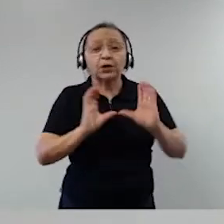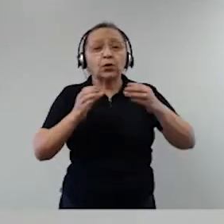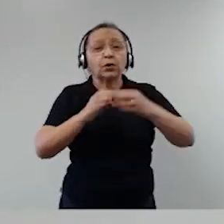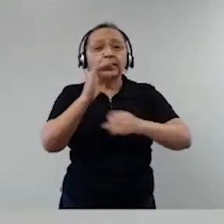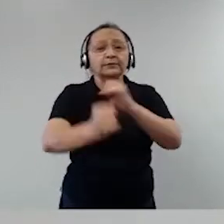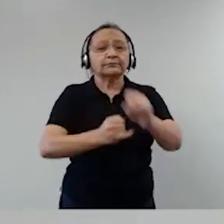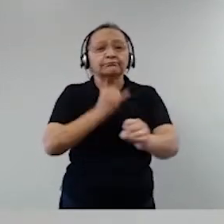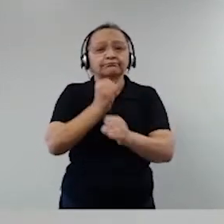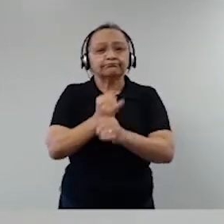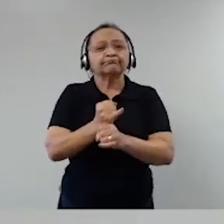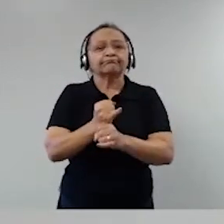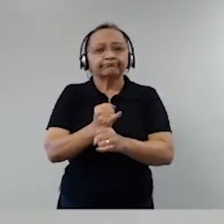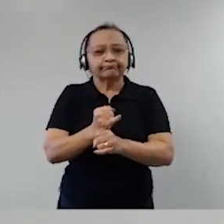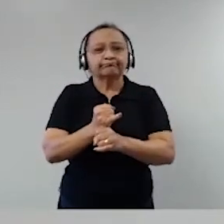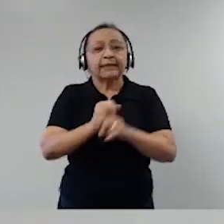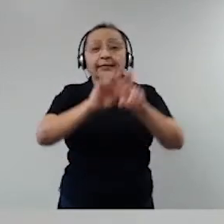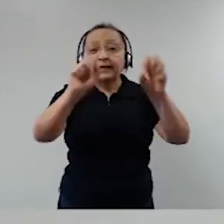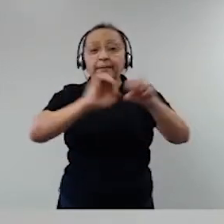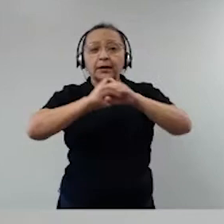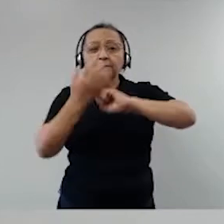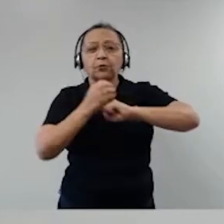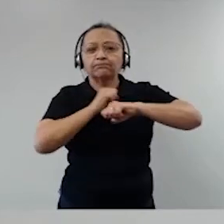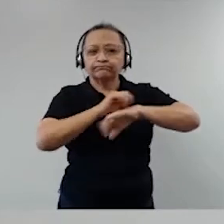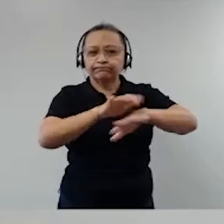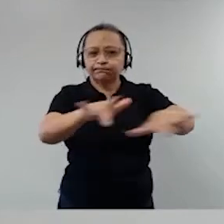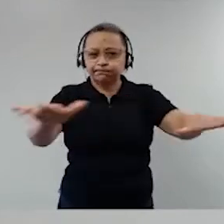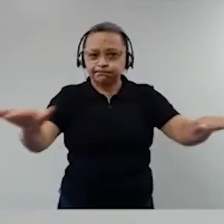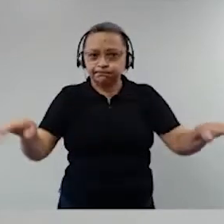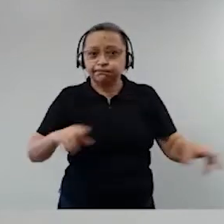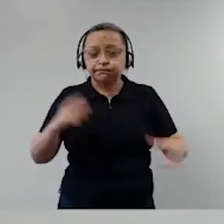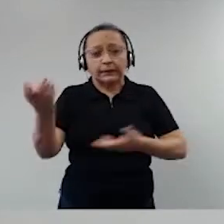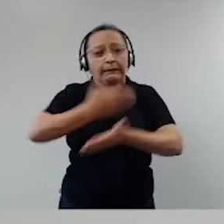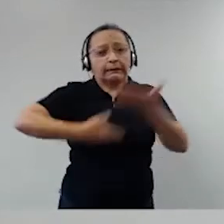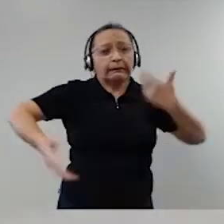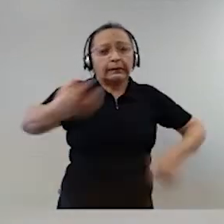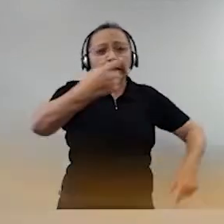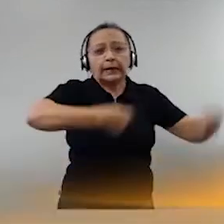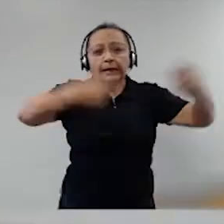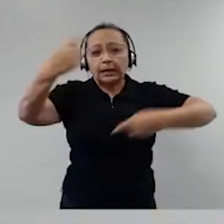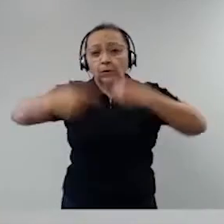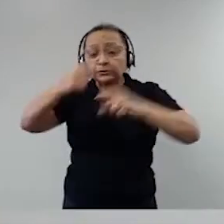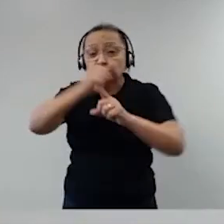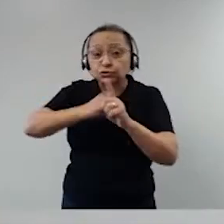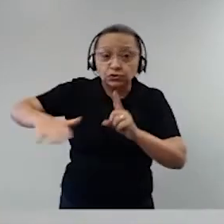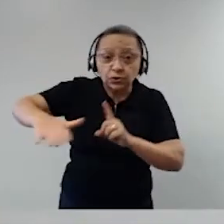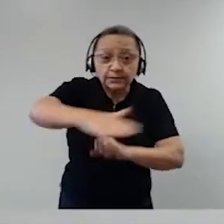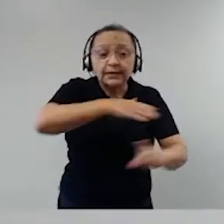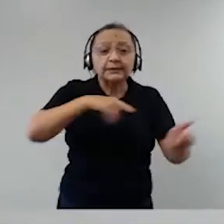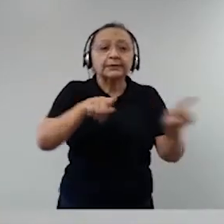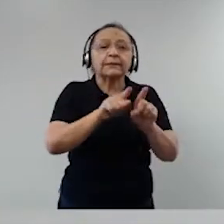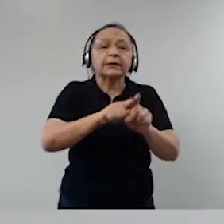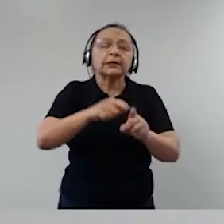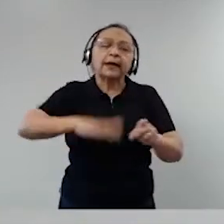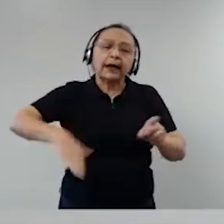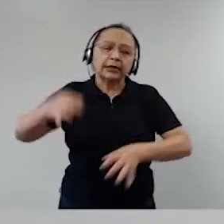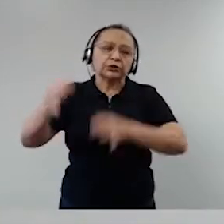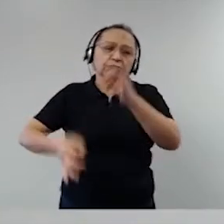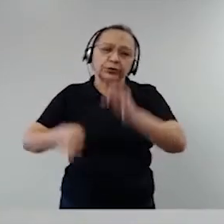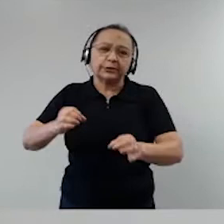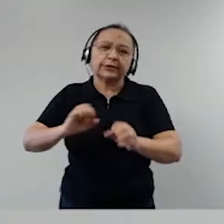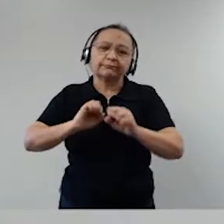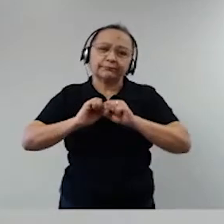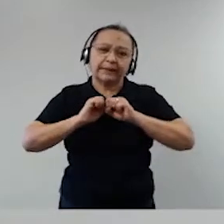digital COVID-19, a repercussões sociais e jurídicas da pandemia. Cumprimento